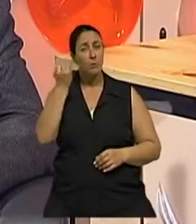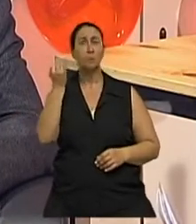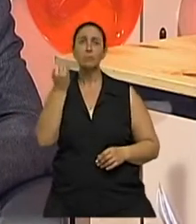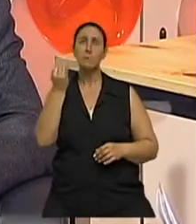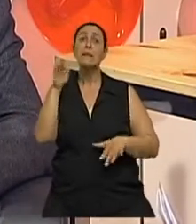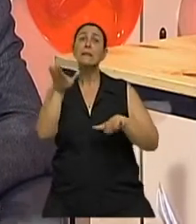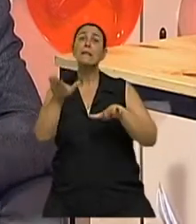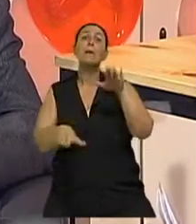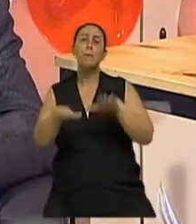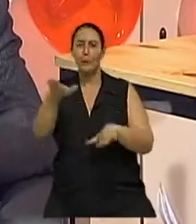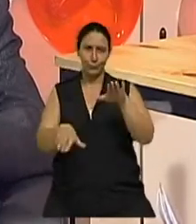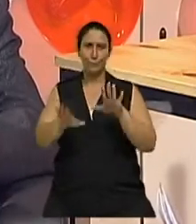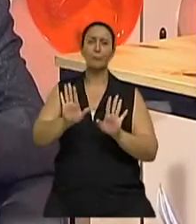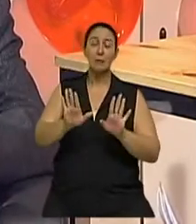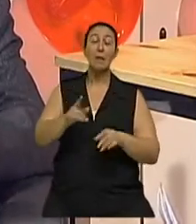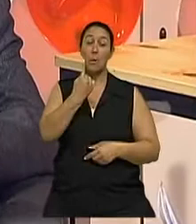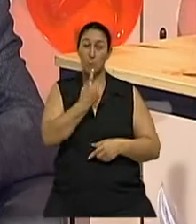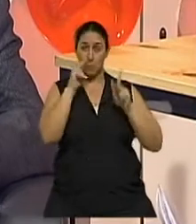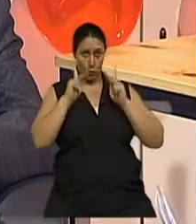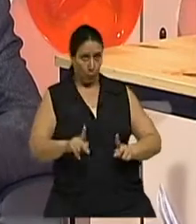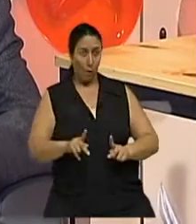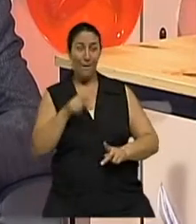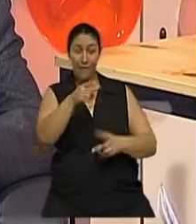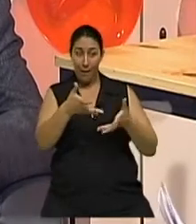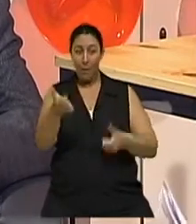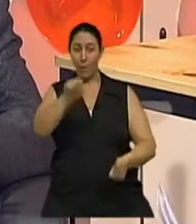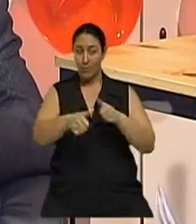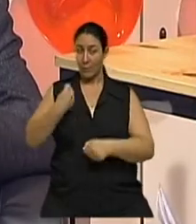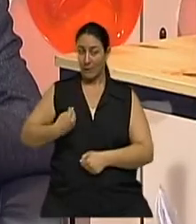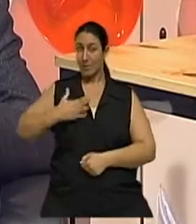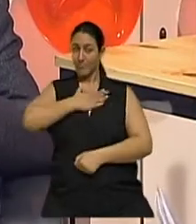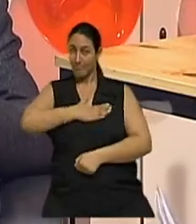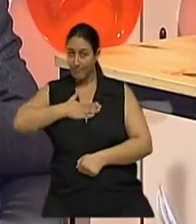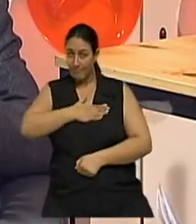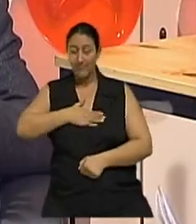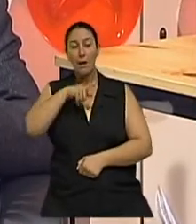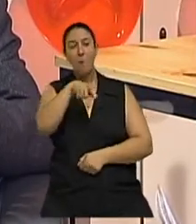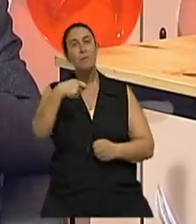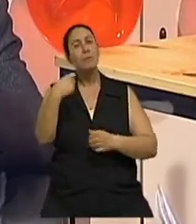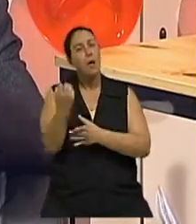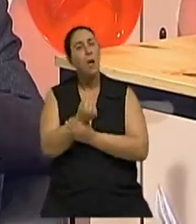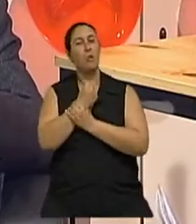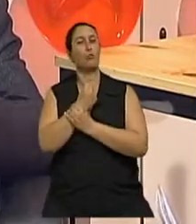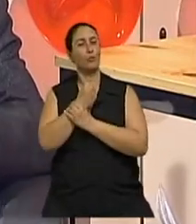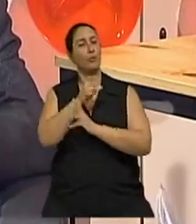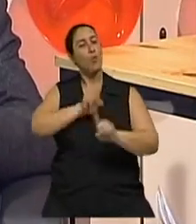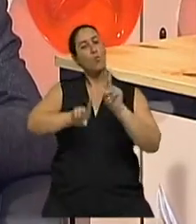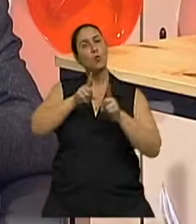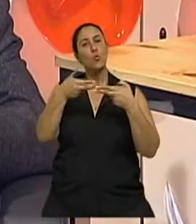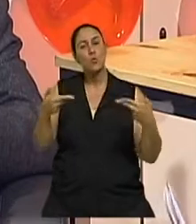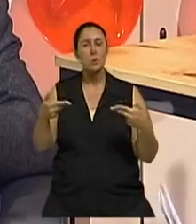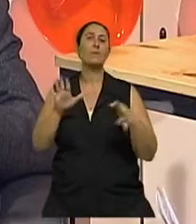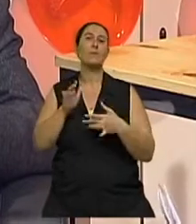determinado nível. Quer dizer, uma pessoa, para ter uma qualidade de vida satisfatória, ela tem que ter garantida algumas condições básicas, né,